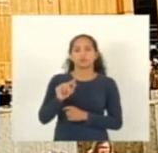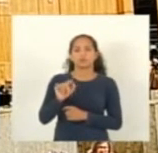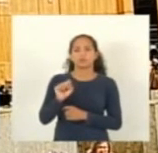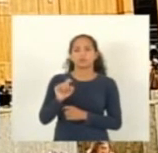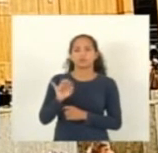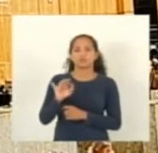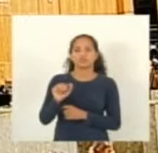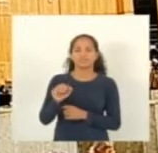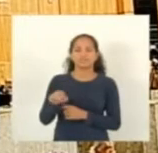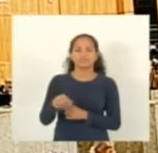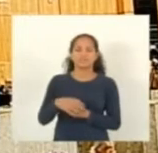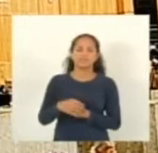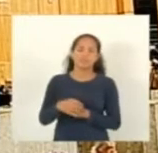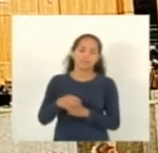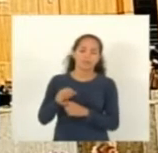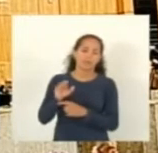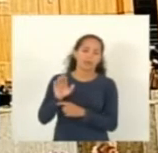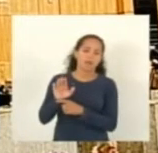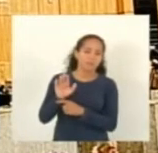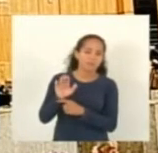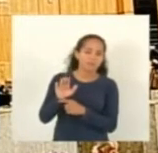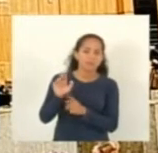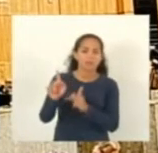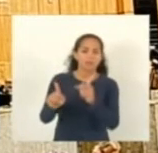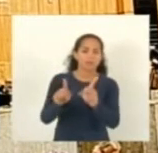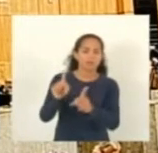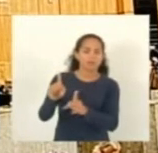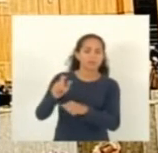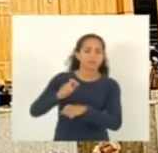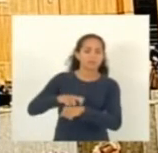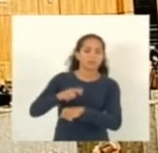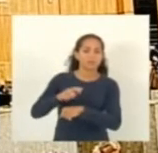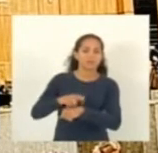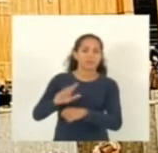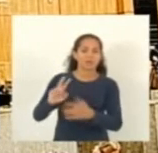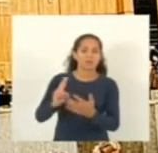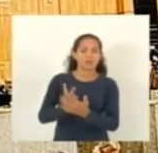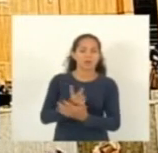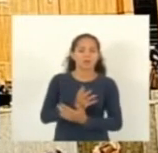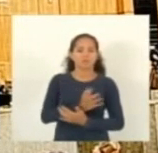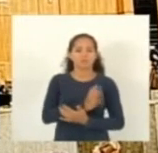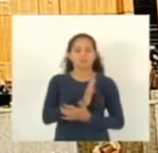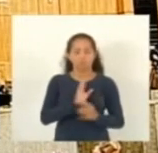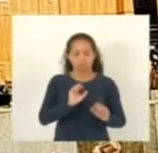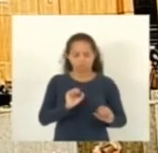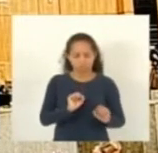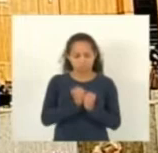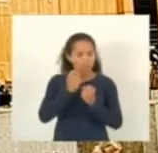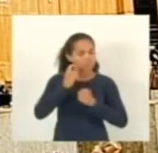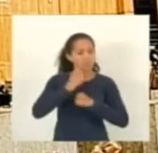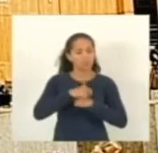atendimentos prestados a nossa população que faleceu vítima de um infarto fulminante